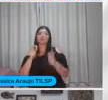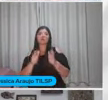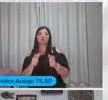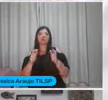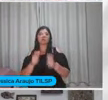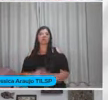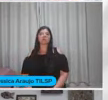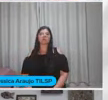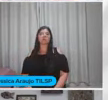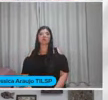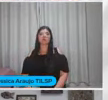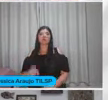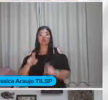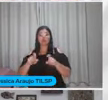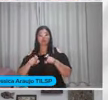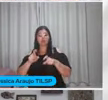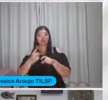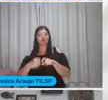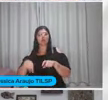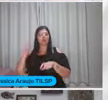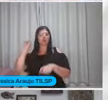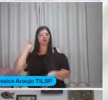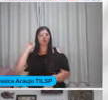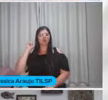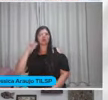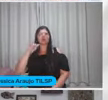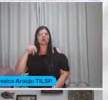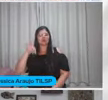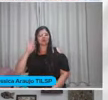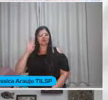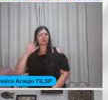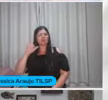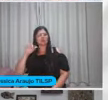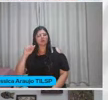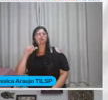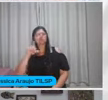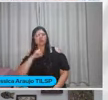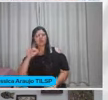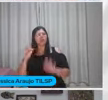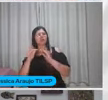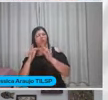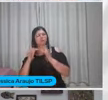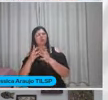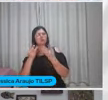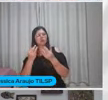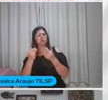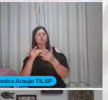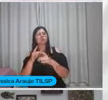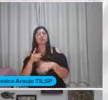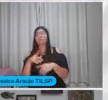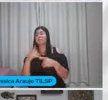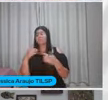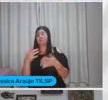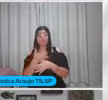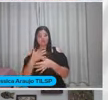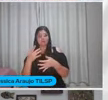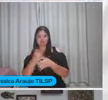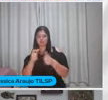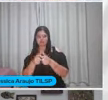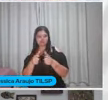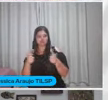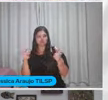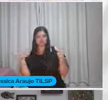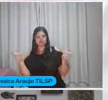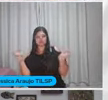Mais no interior Que as crianças Já têm esse contato Com a natureza Ainda tem bastante Mas quem mora Nas grandes metrópoles